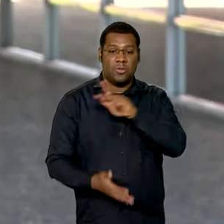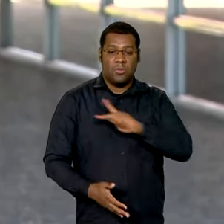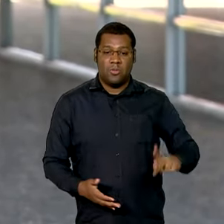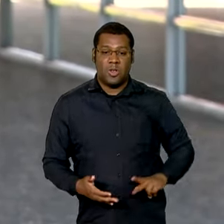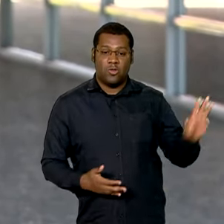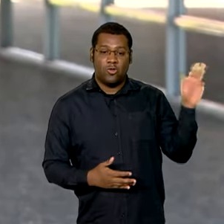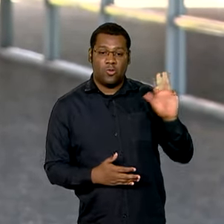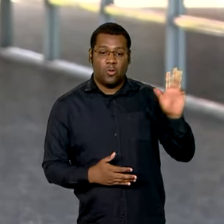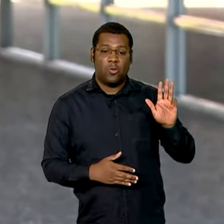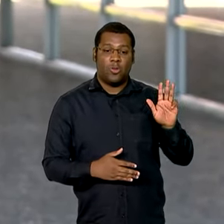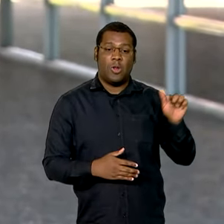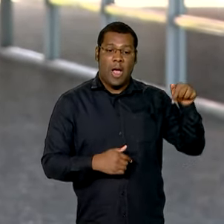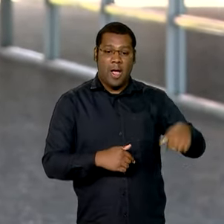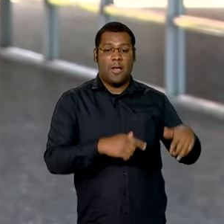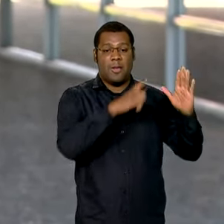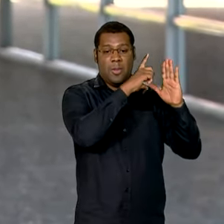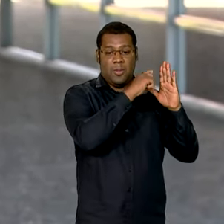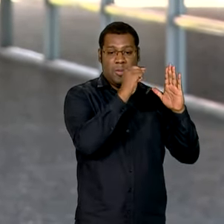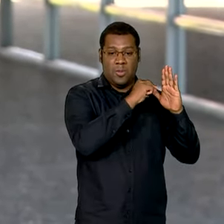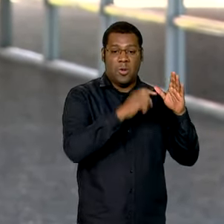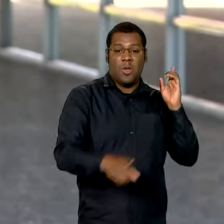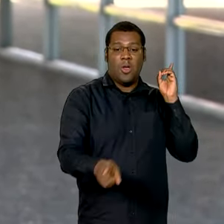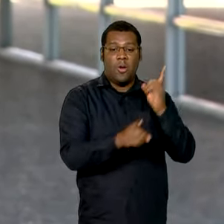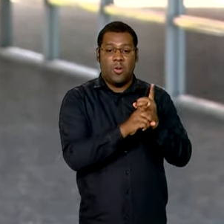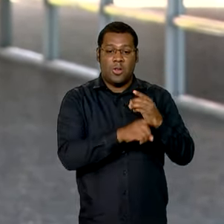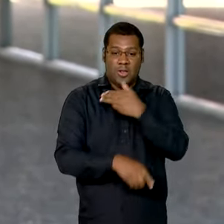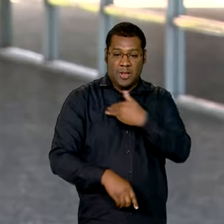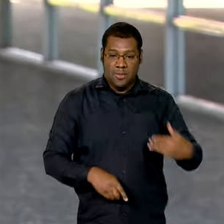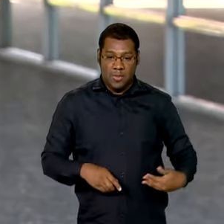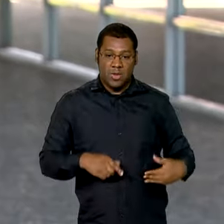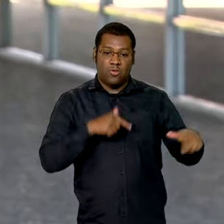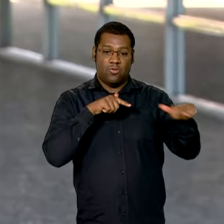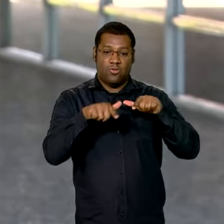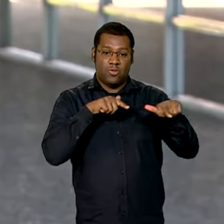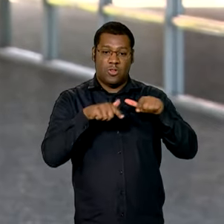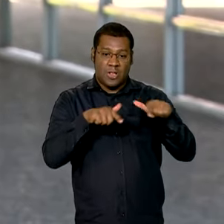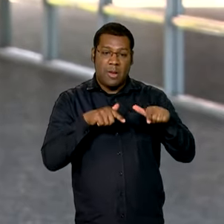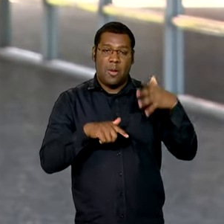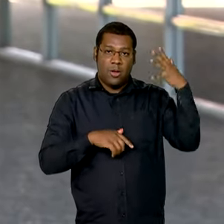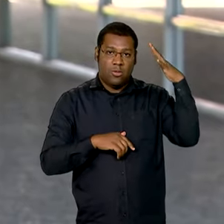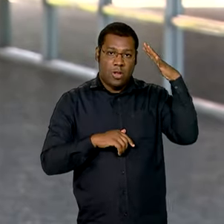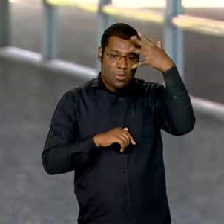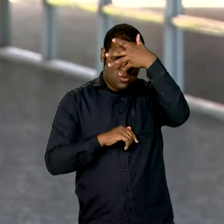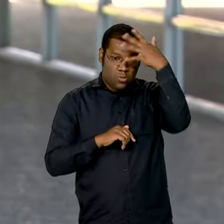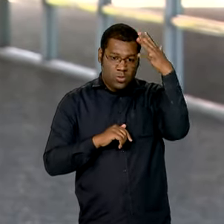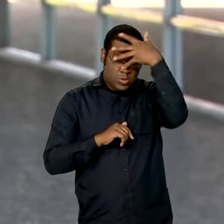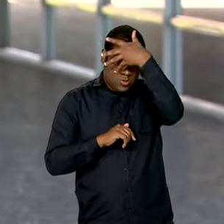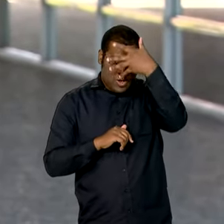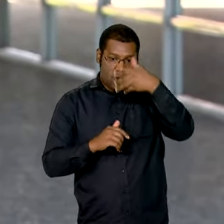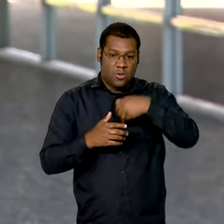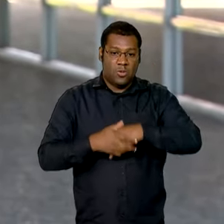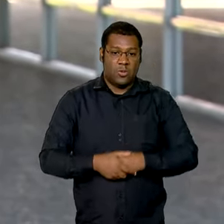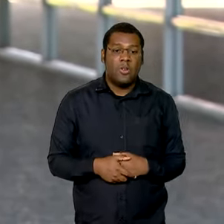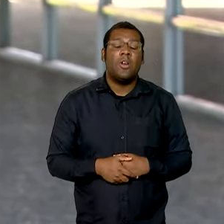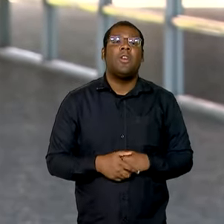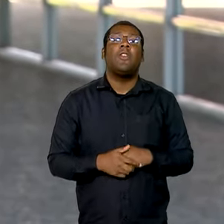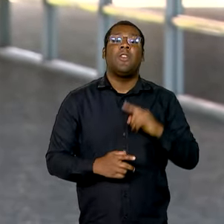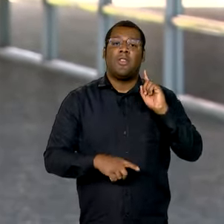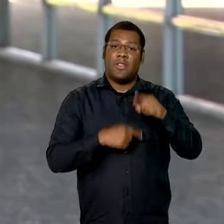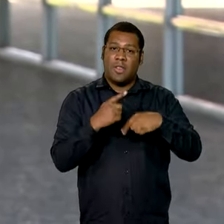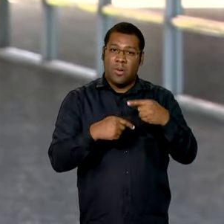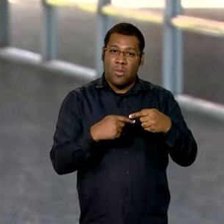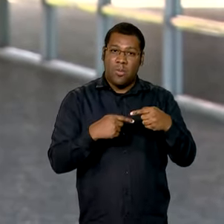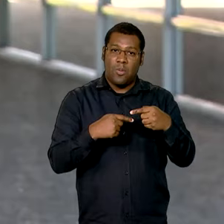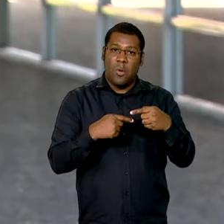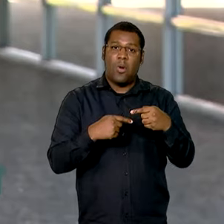Lula, ele tem um encontro aqui no Palácio do Planalto com o ministro do Trabalho e Emprego, Luiz Marinho. Ele também vai se reunir um pouco mais tarde, por